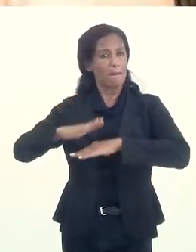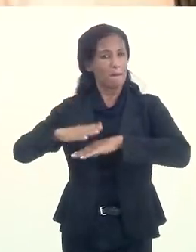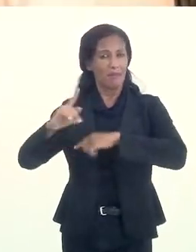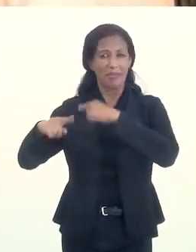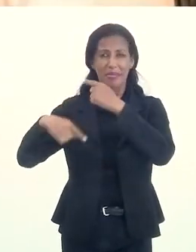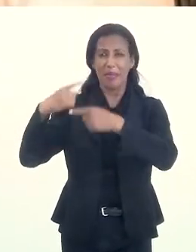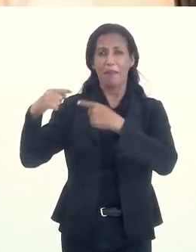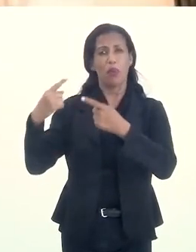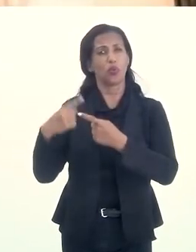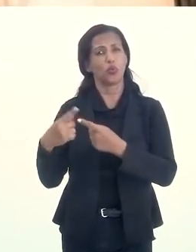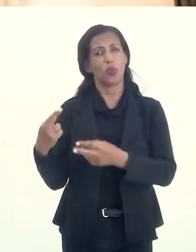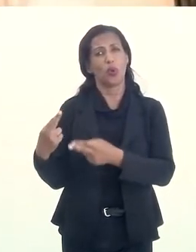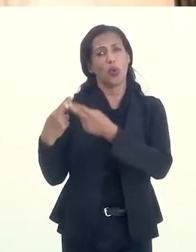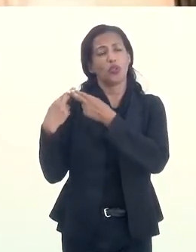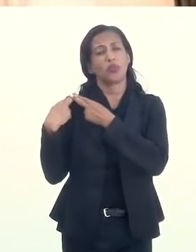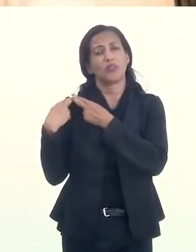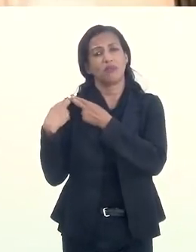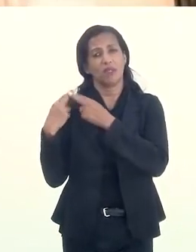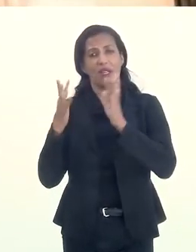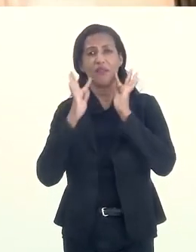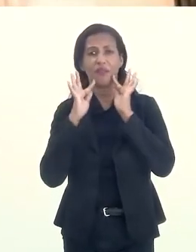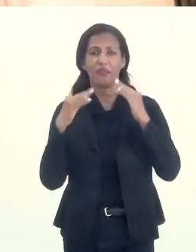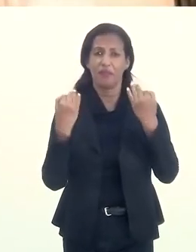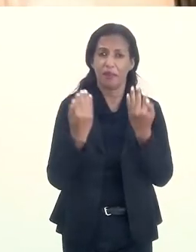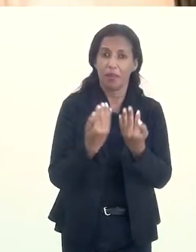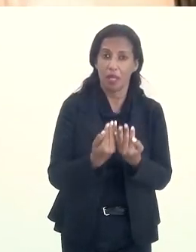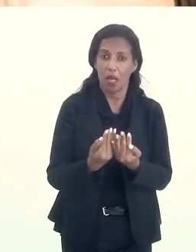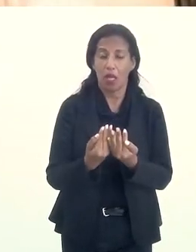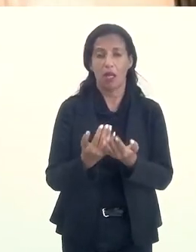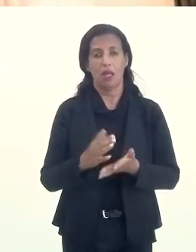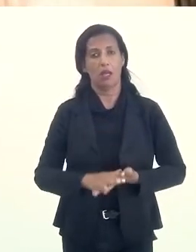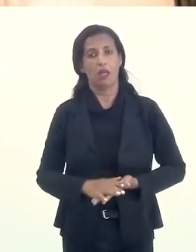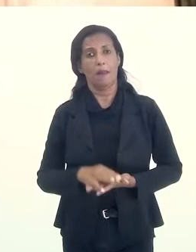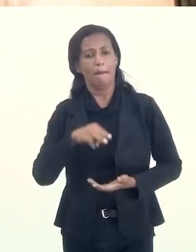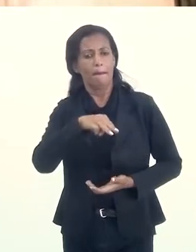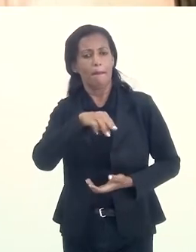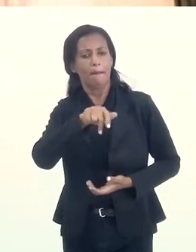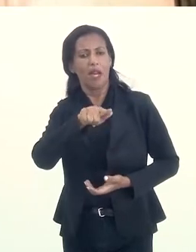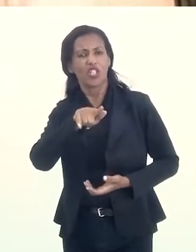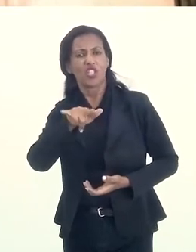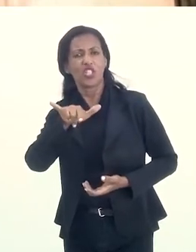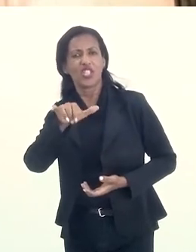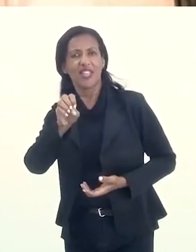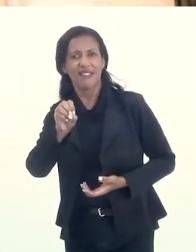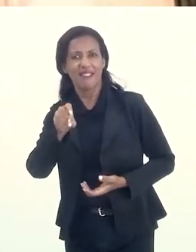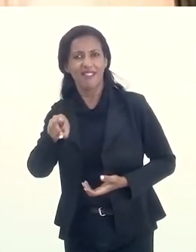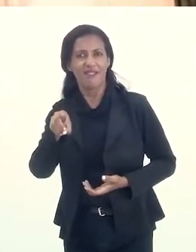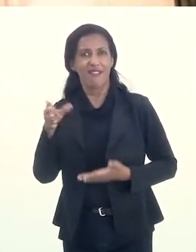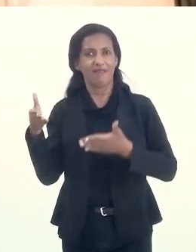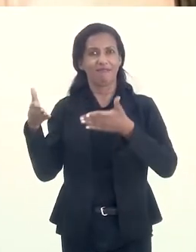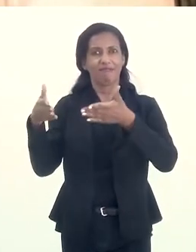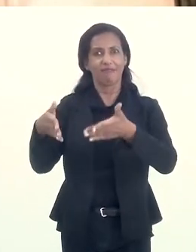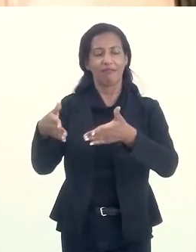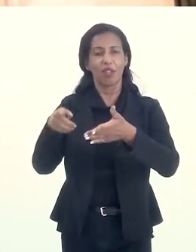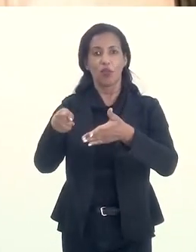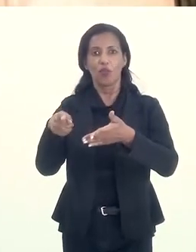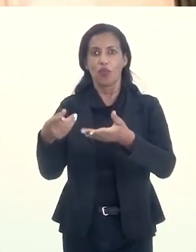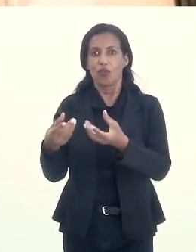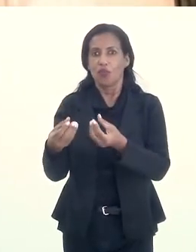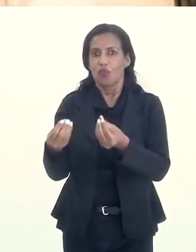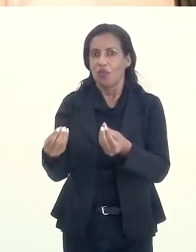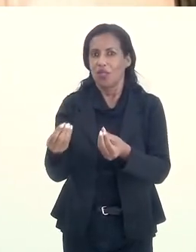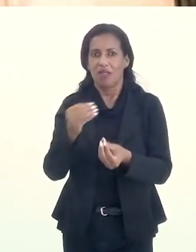porque eu também tinha responsabilidades familiares. E o magistério é aquilo, você é